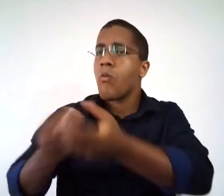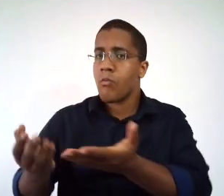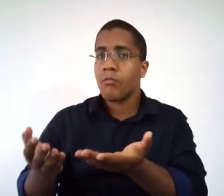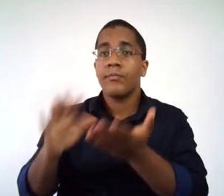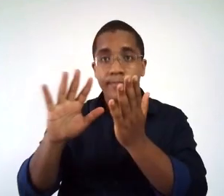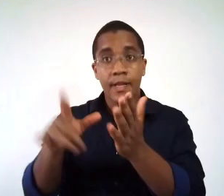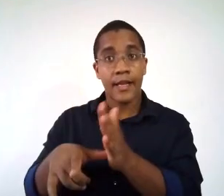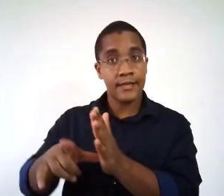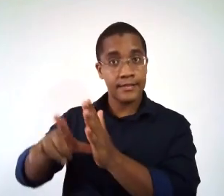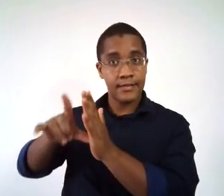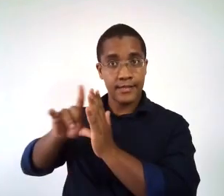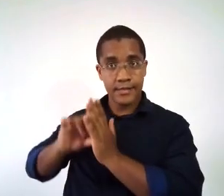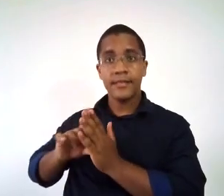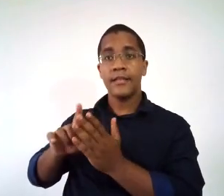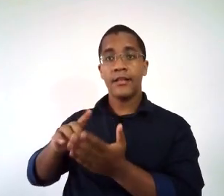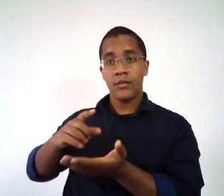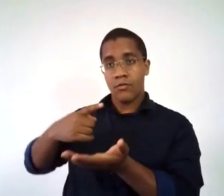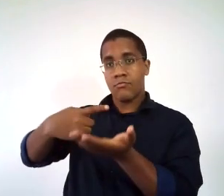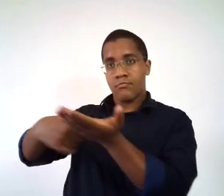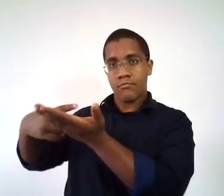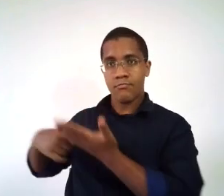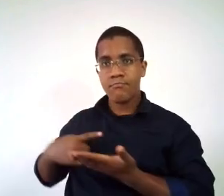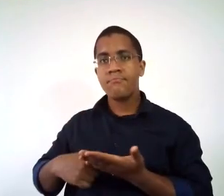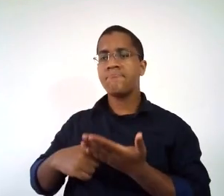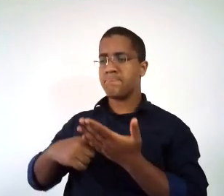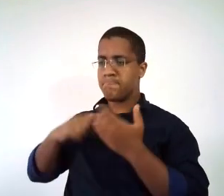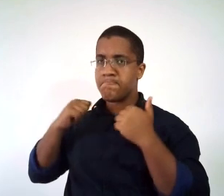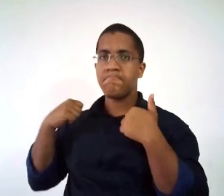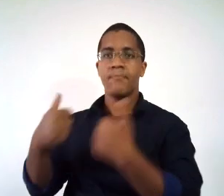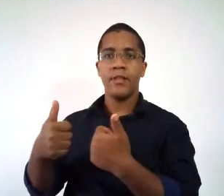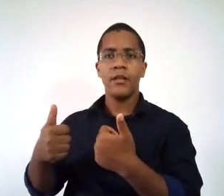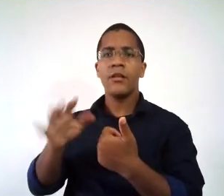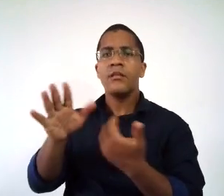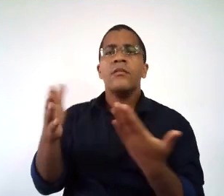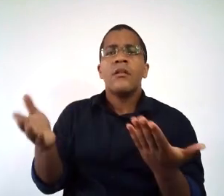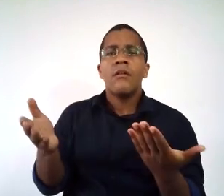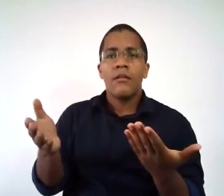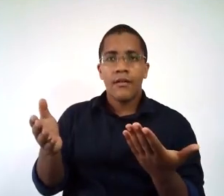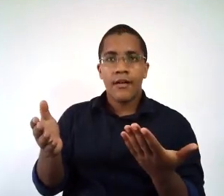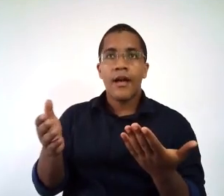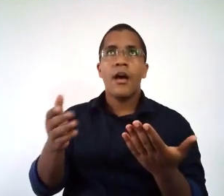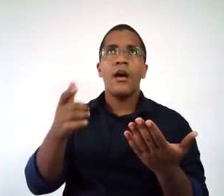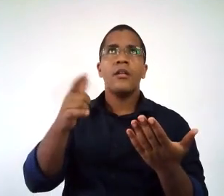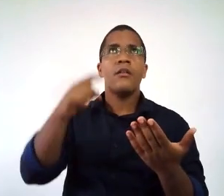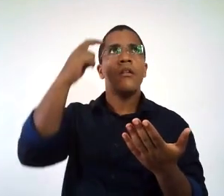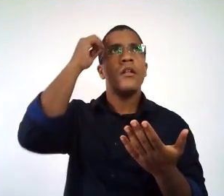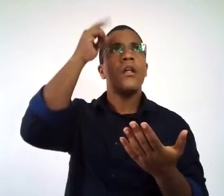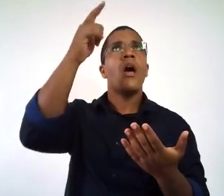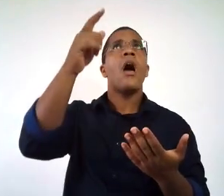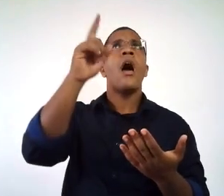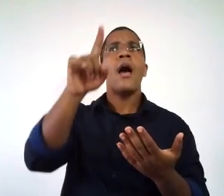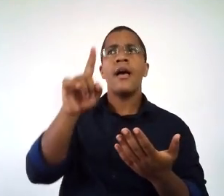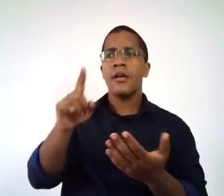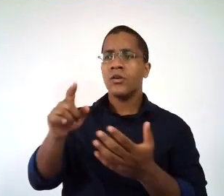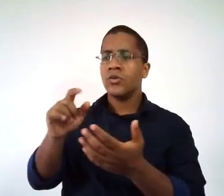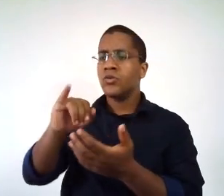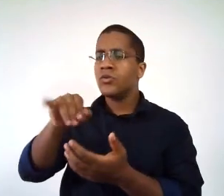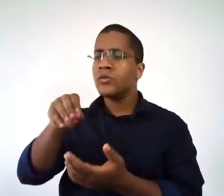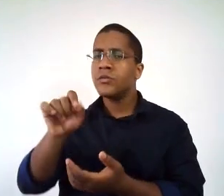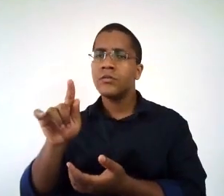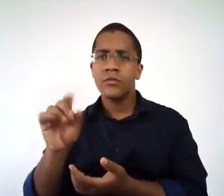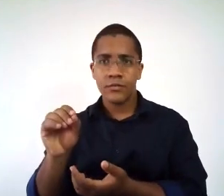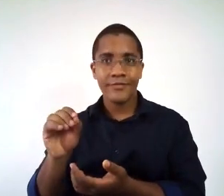Então, novamente a gente volta para aquele conceito sobre quem vai decidir o que vai